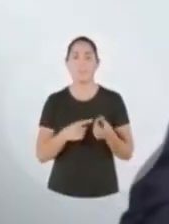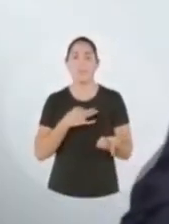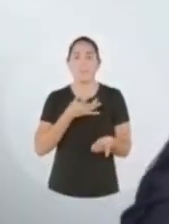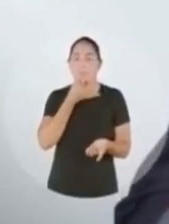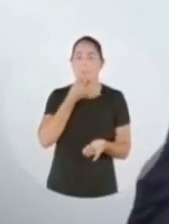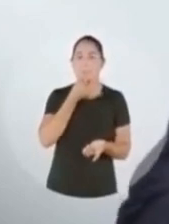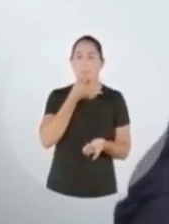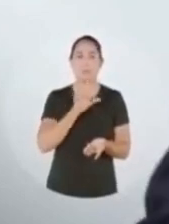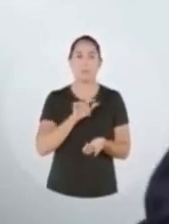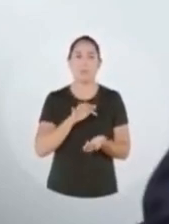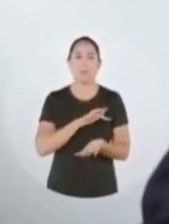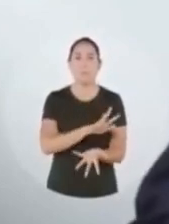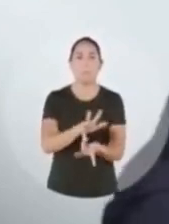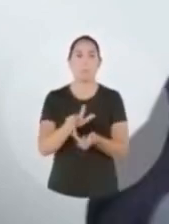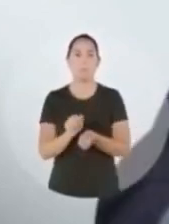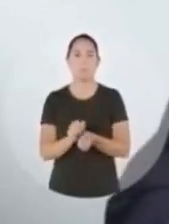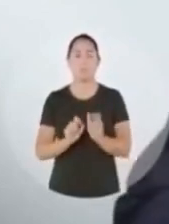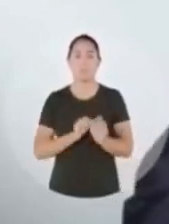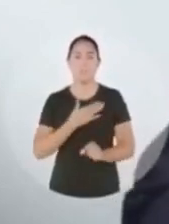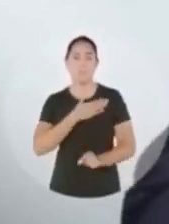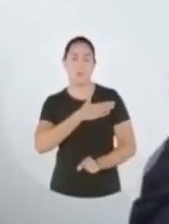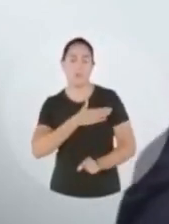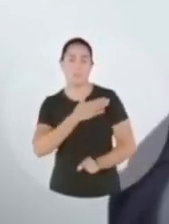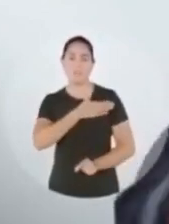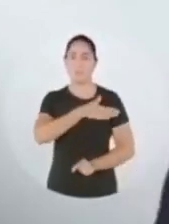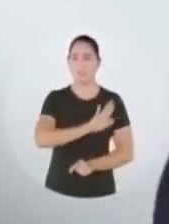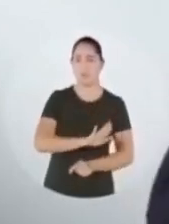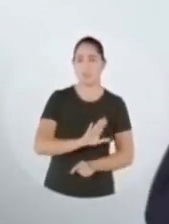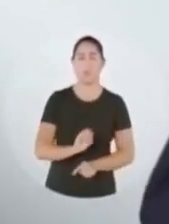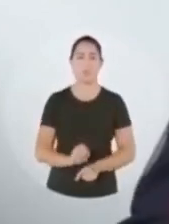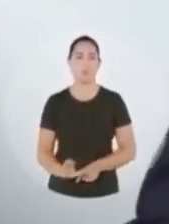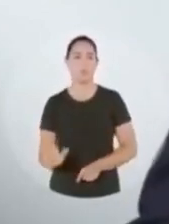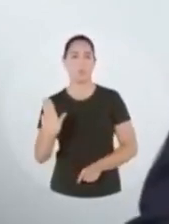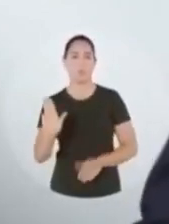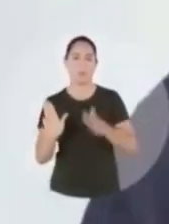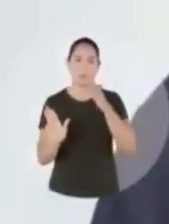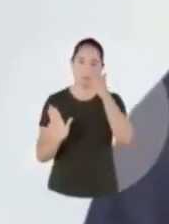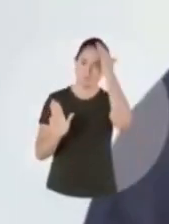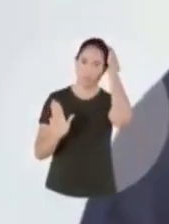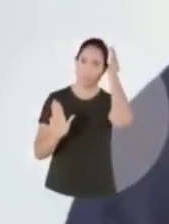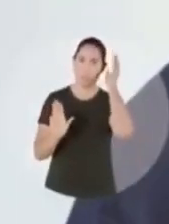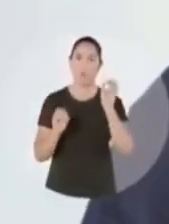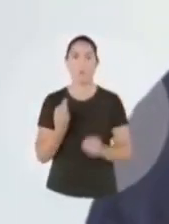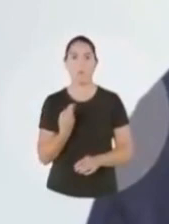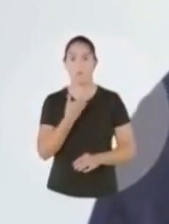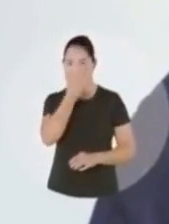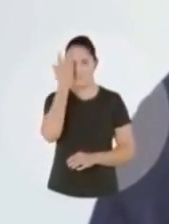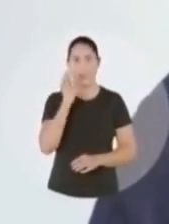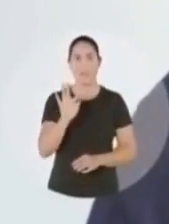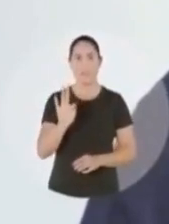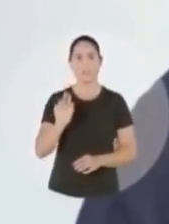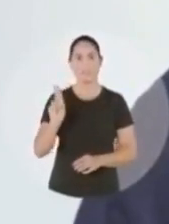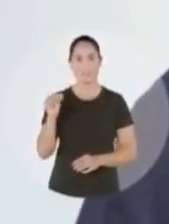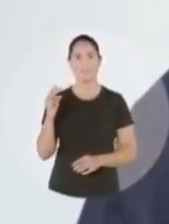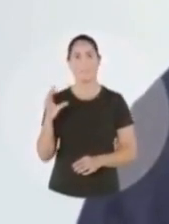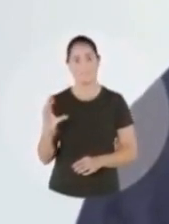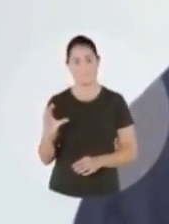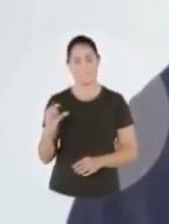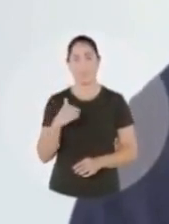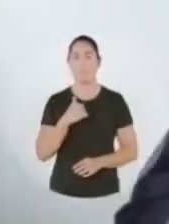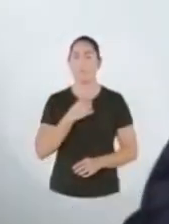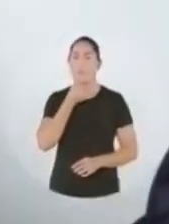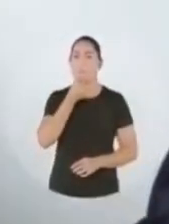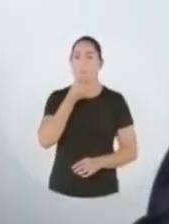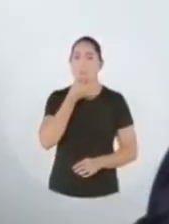Porque para mim, o mundo não se divide entre quem gosta e quem não gosta. Do Lula, do Temer ou do FHC. Para